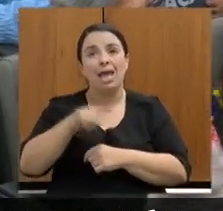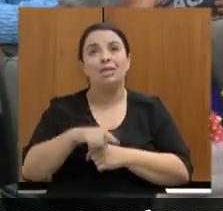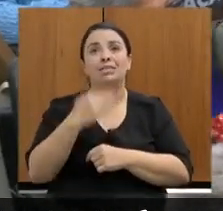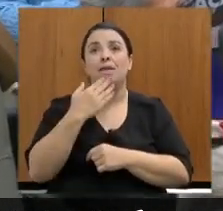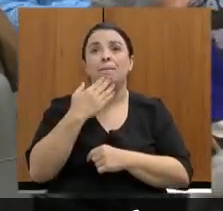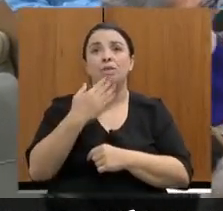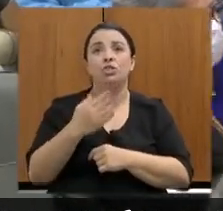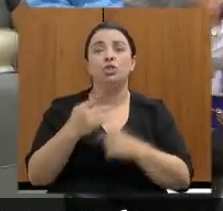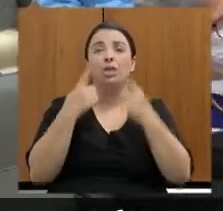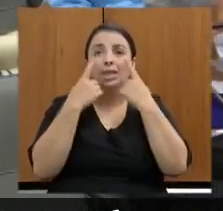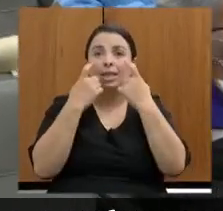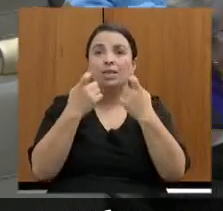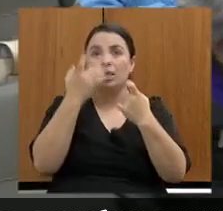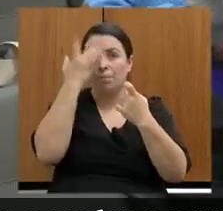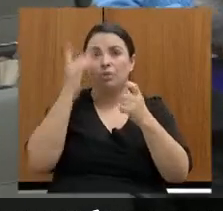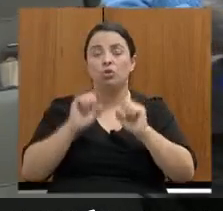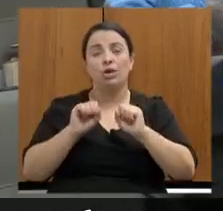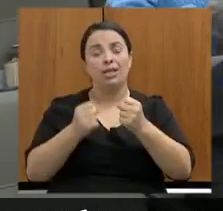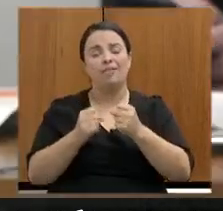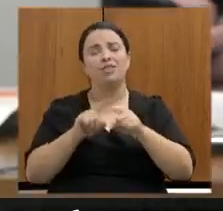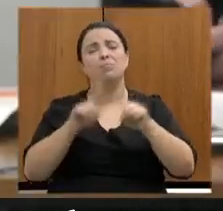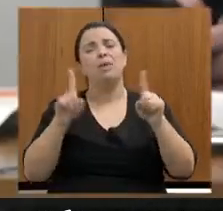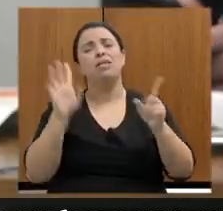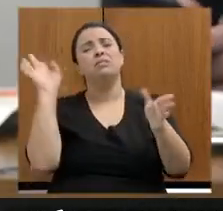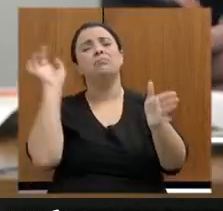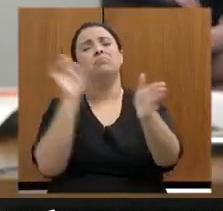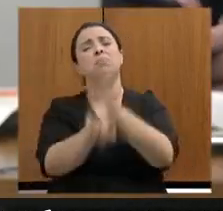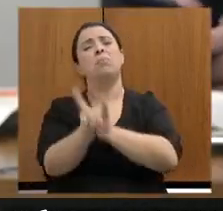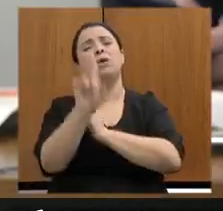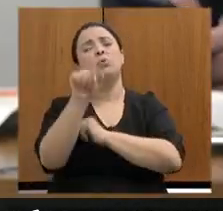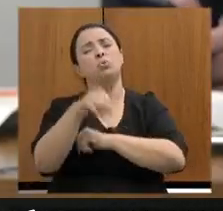interesse de quem está defendendo. Mas a minha pergunta é